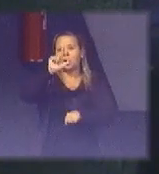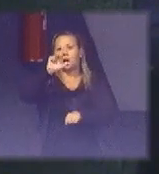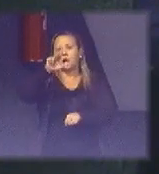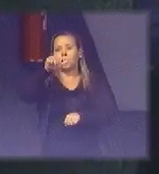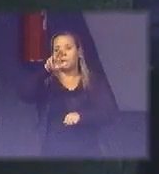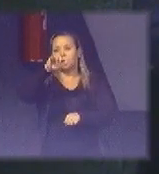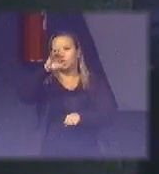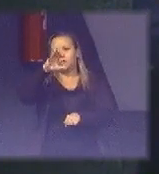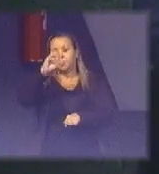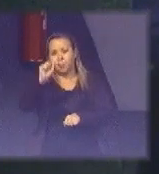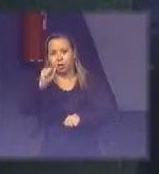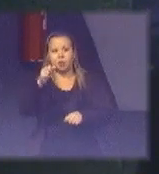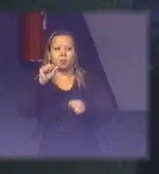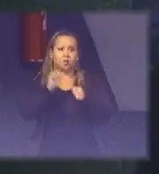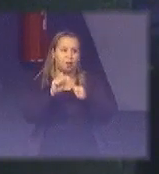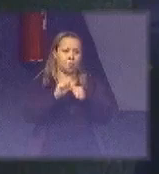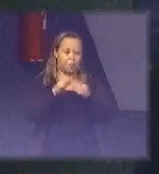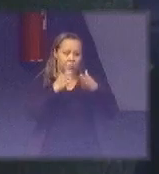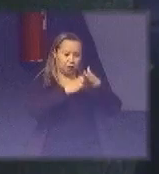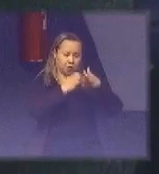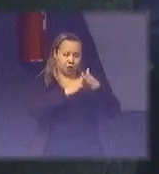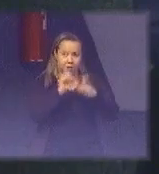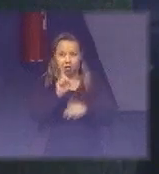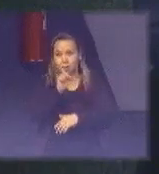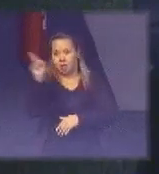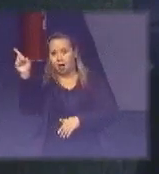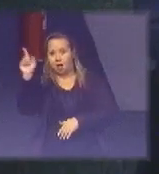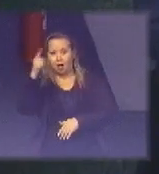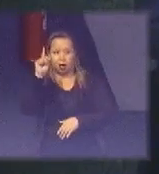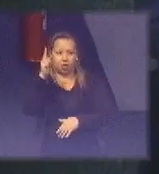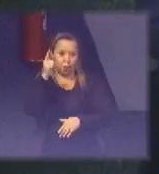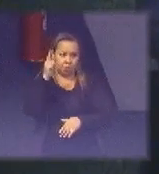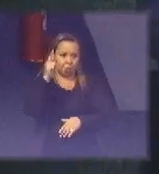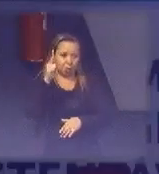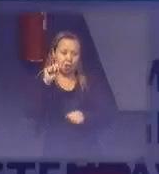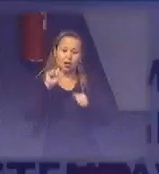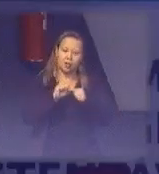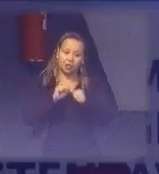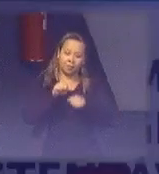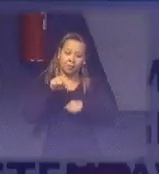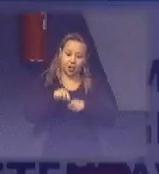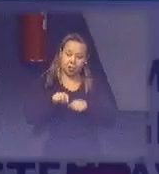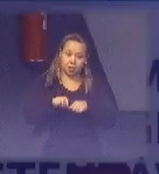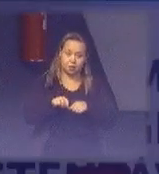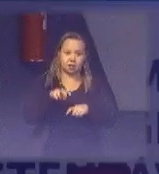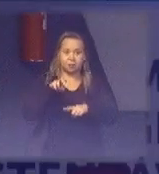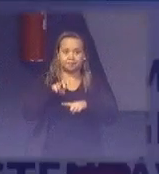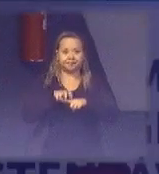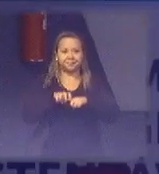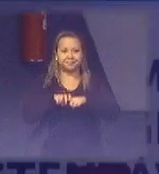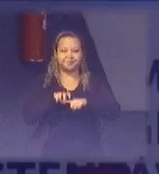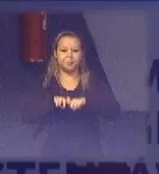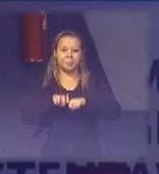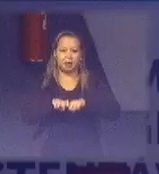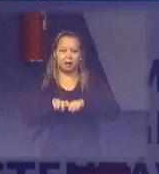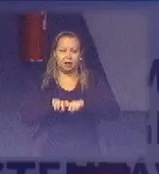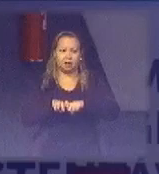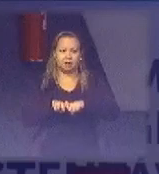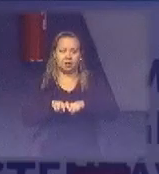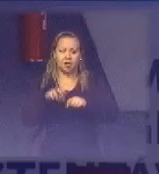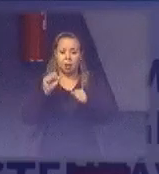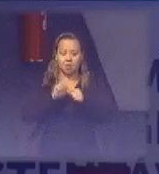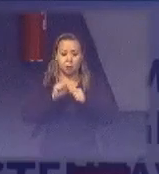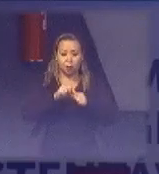Goiânia, que produz essas cadeiras, e elas são feitas sob medida. Não é por faixa etária,